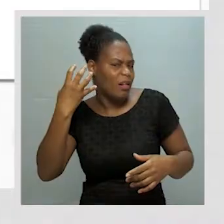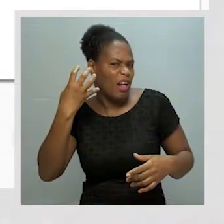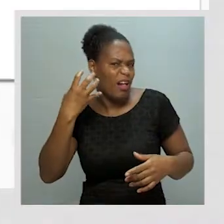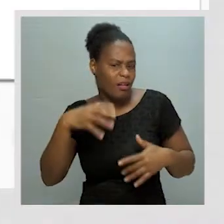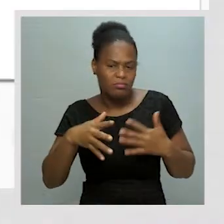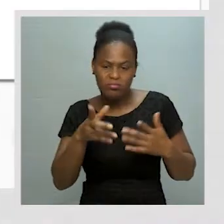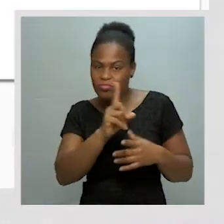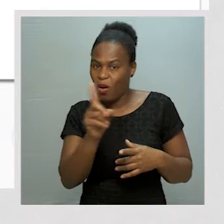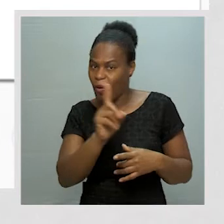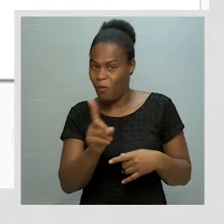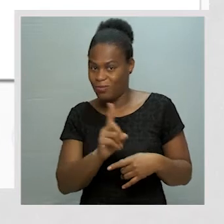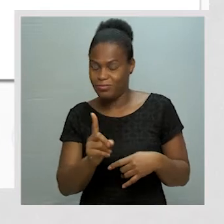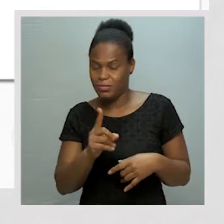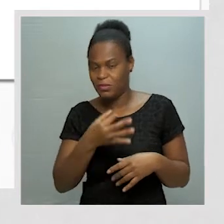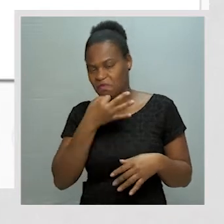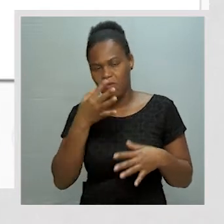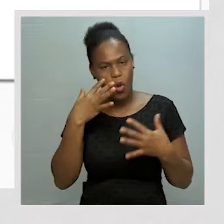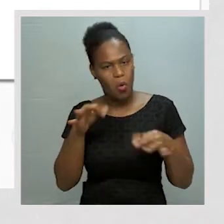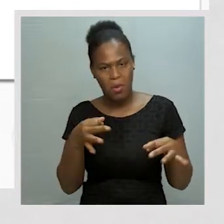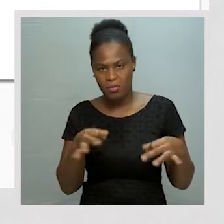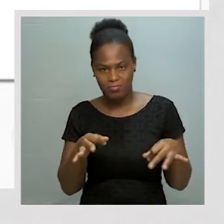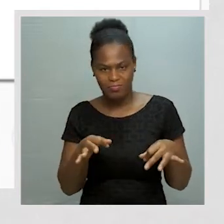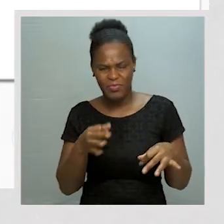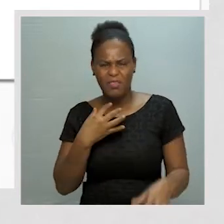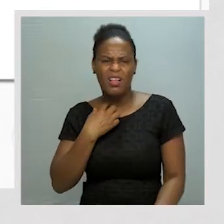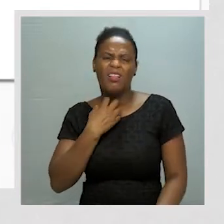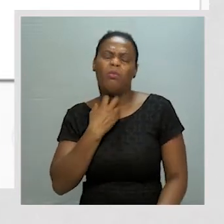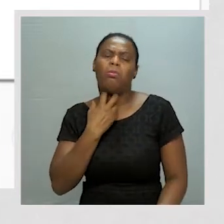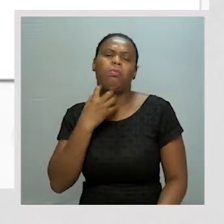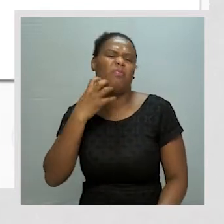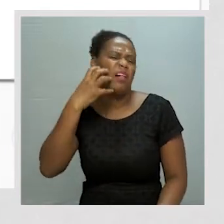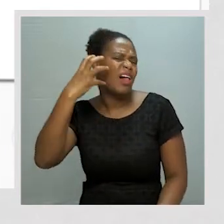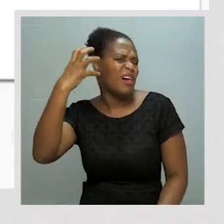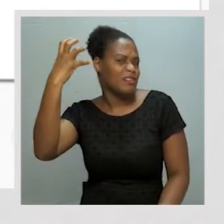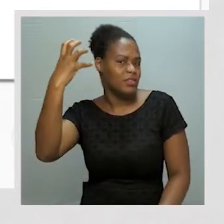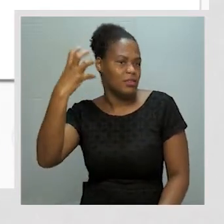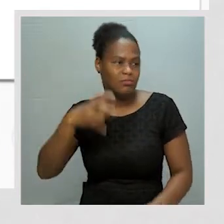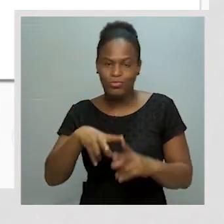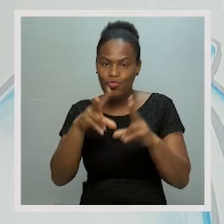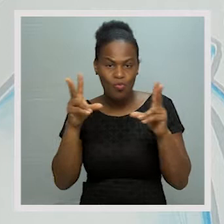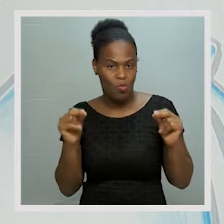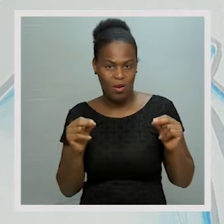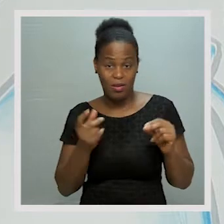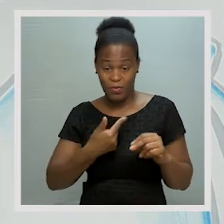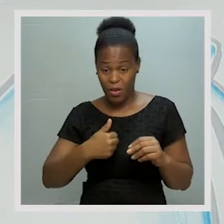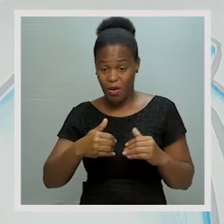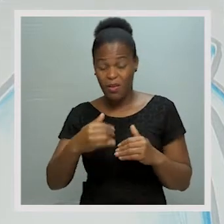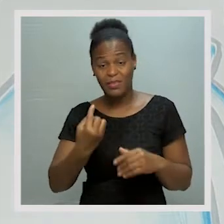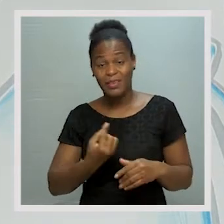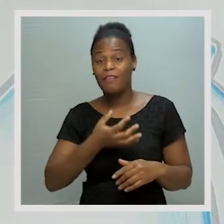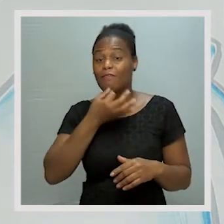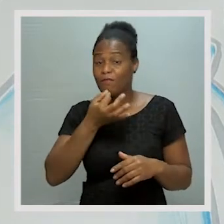falar num tom normal, que é o correto. Gritar nunca. Nós devemos